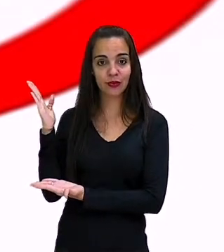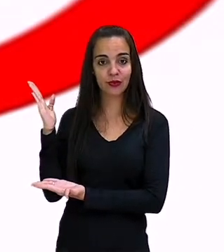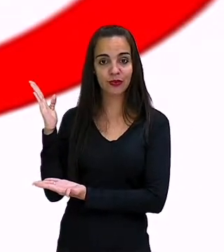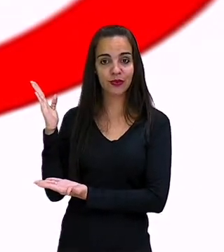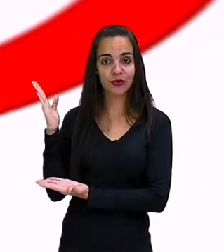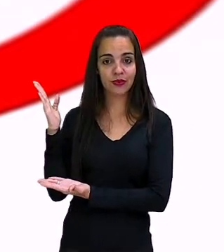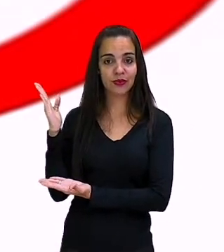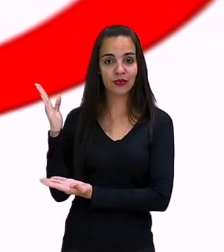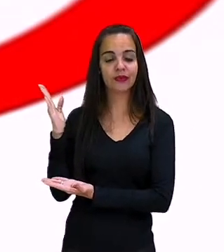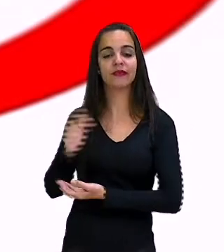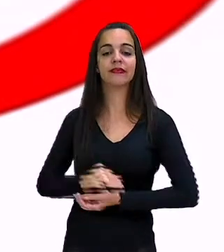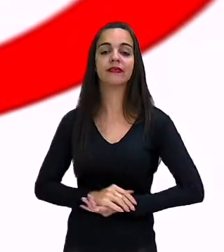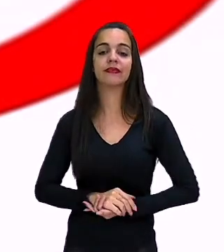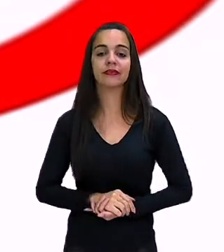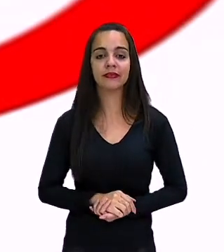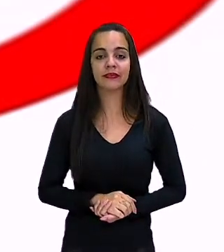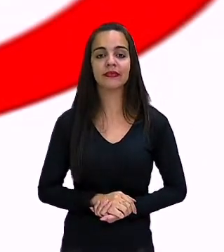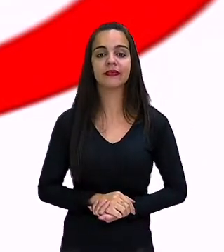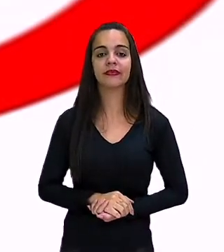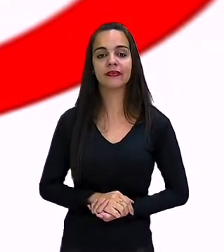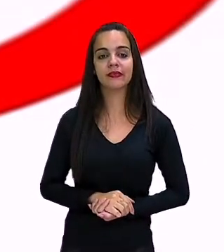Don't, doesn't,